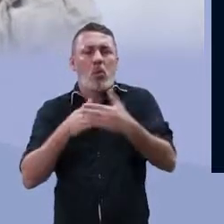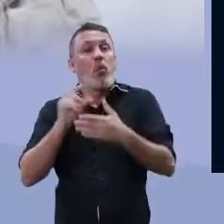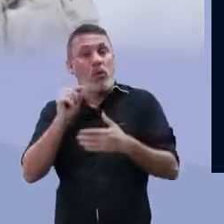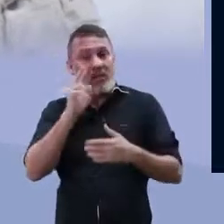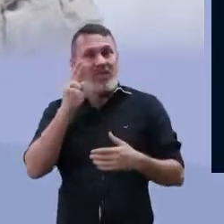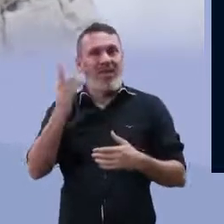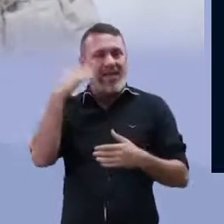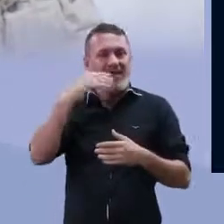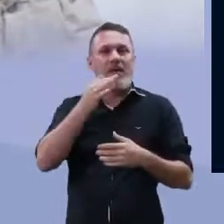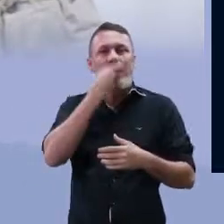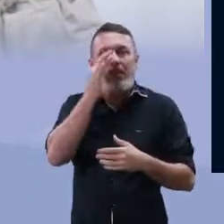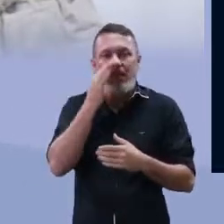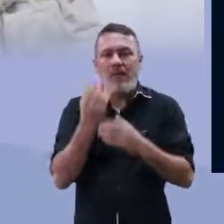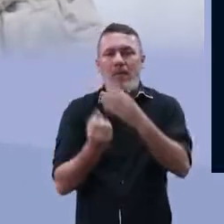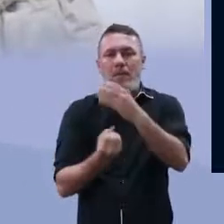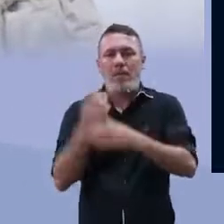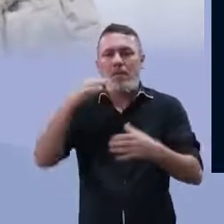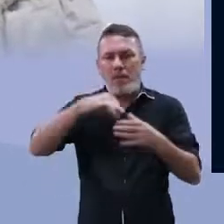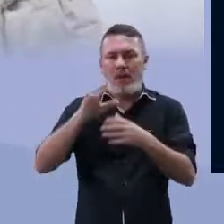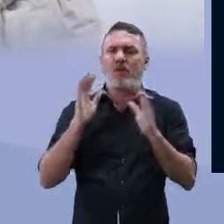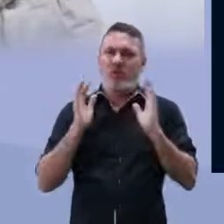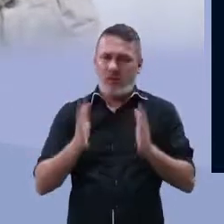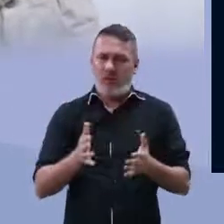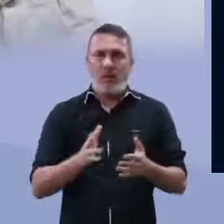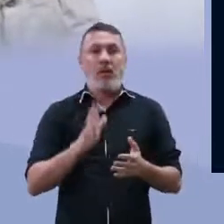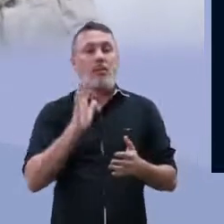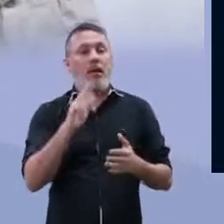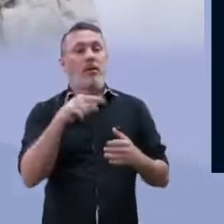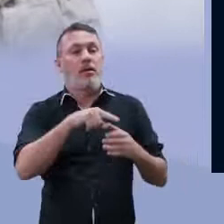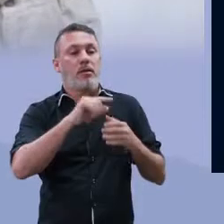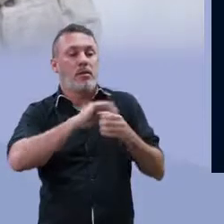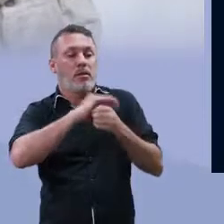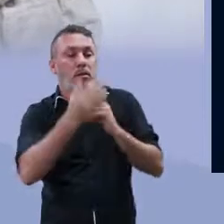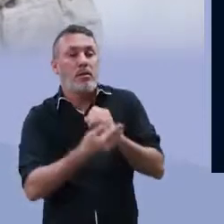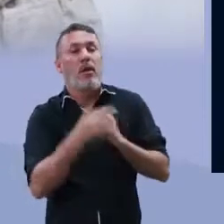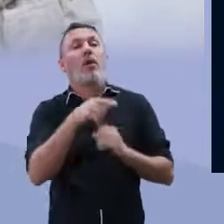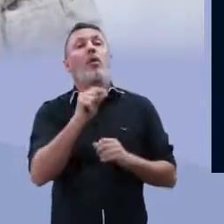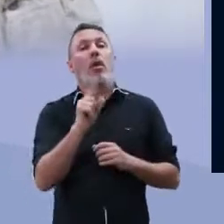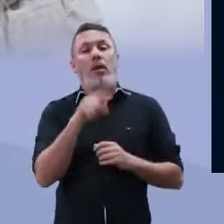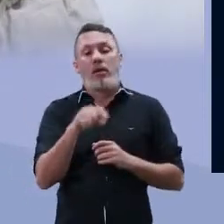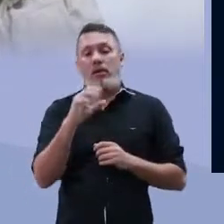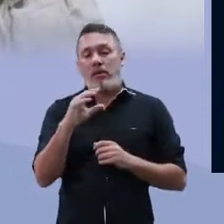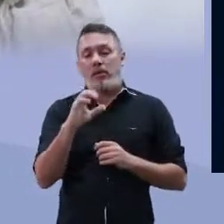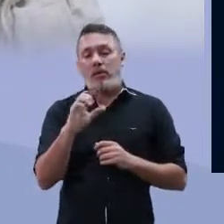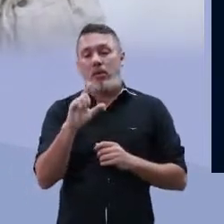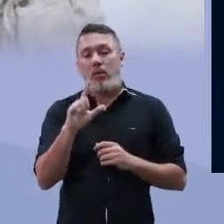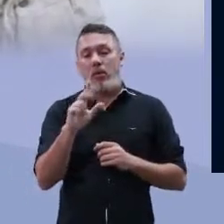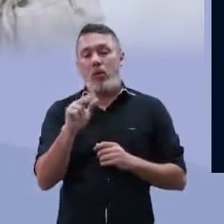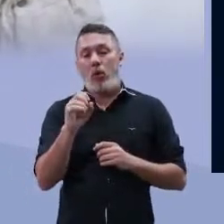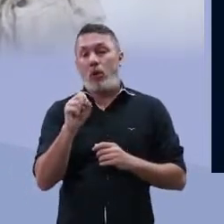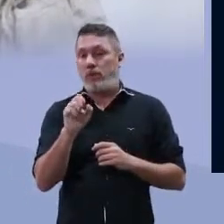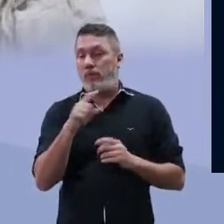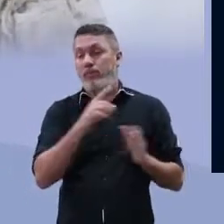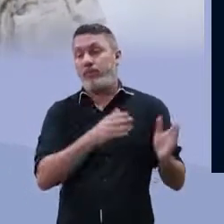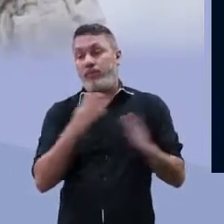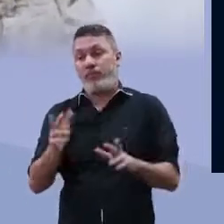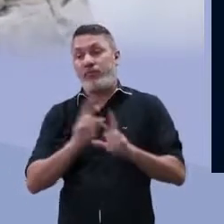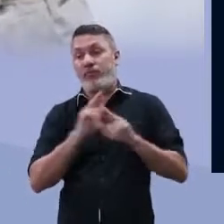ela também já foi vista em plantas, só que lá nas plantas, ela era de celulose.